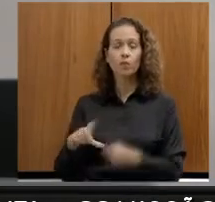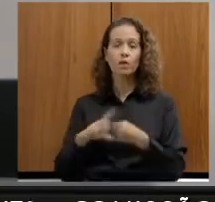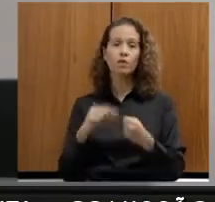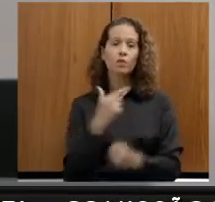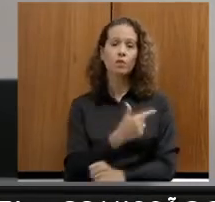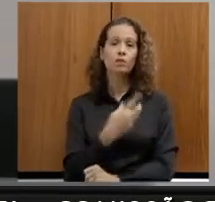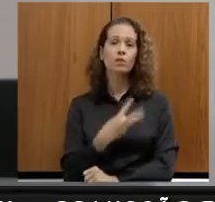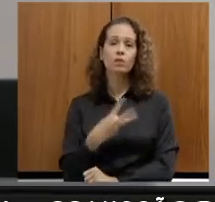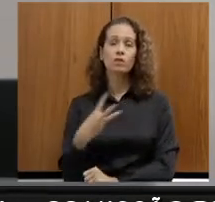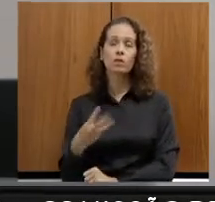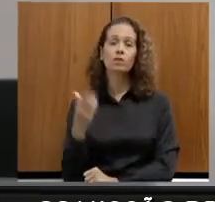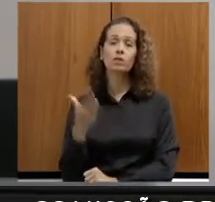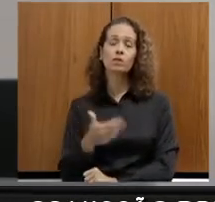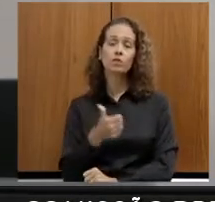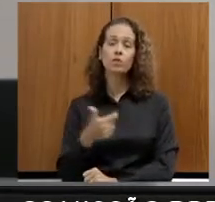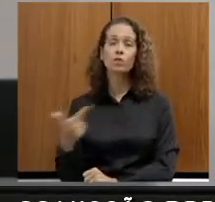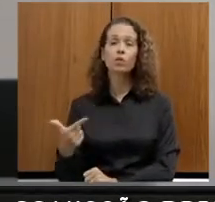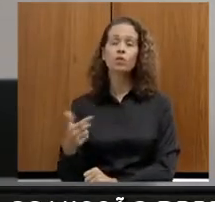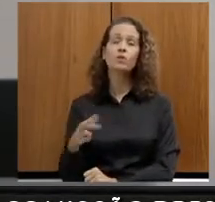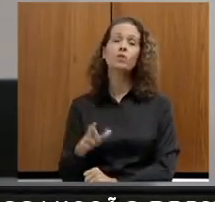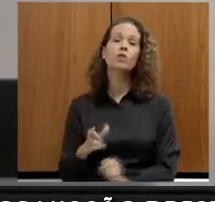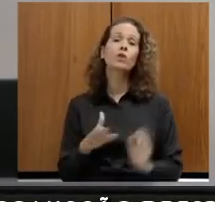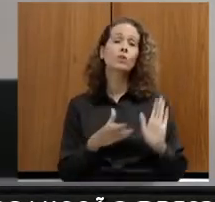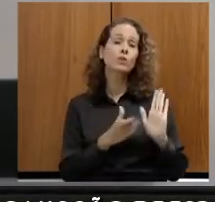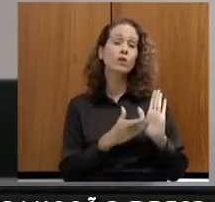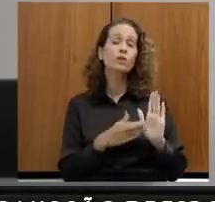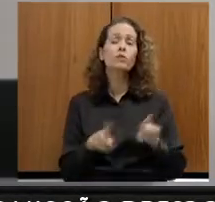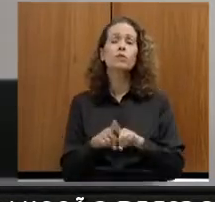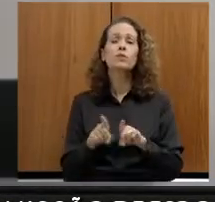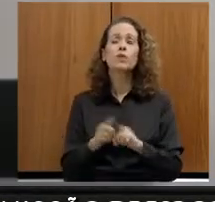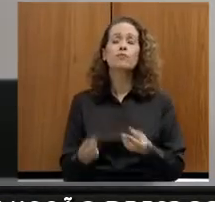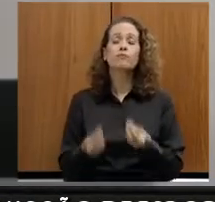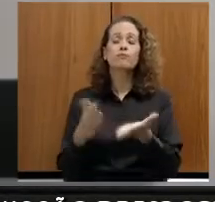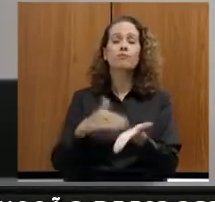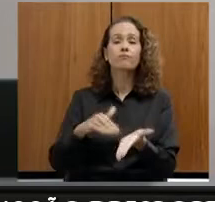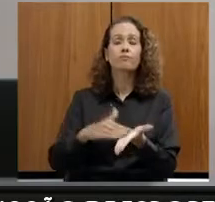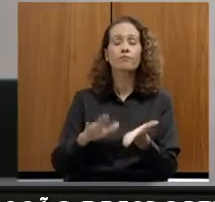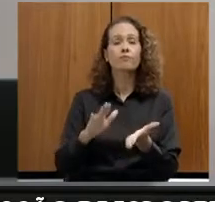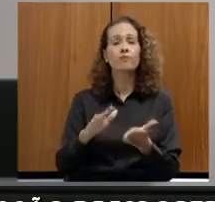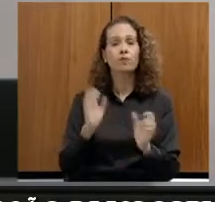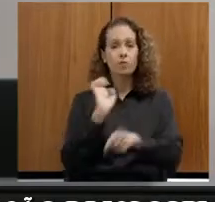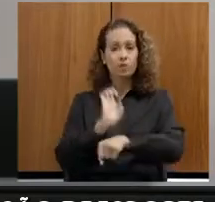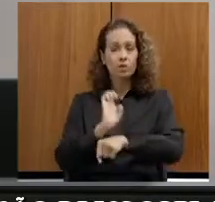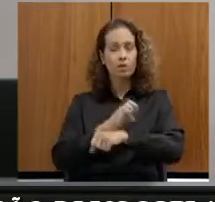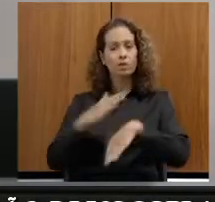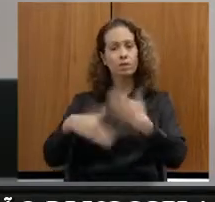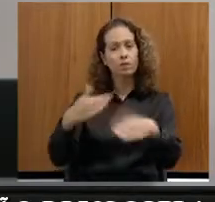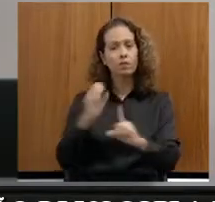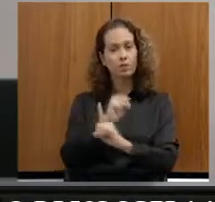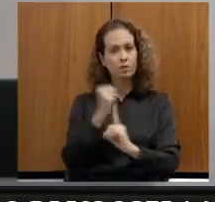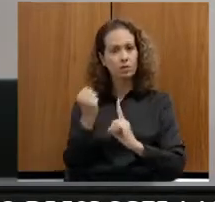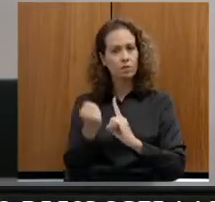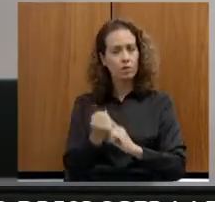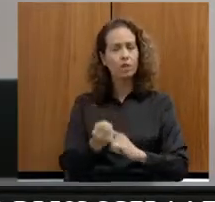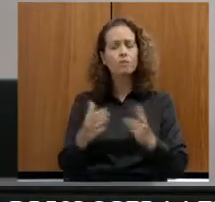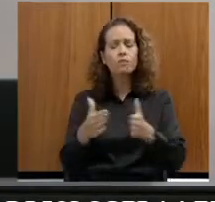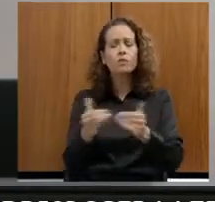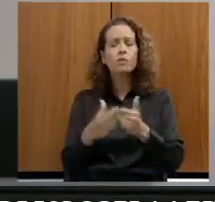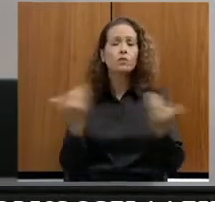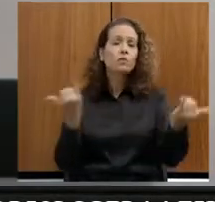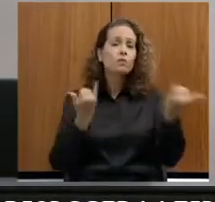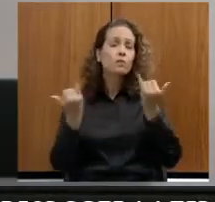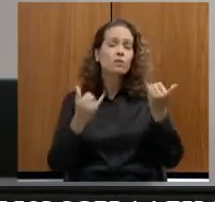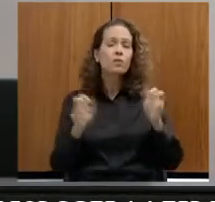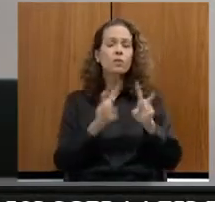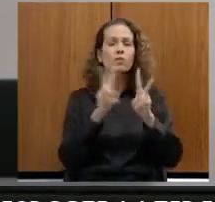233, 12 do Regimento Interno. Seja encaminhada à Secretaria de Estado de Desenvolvimento Social. Pedido de informações acerca